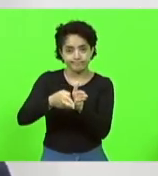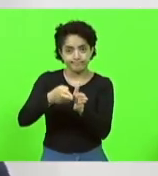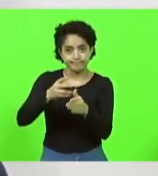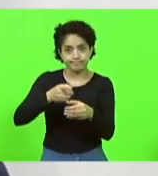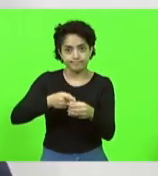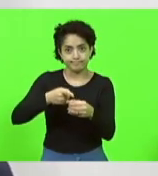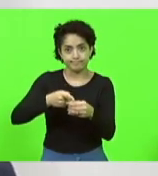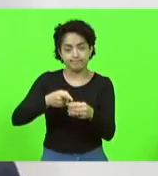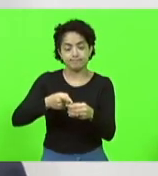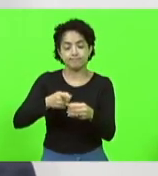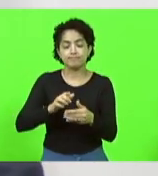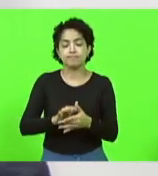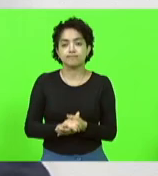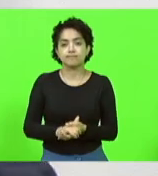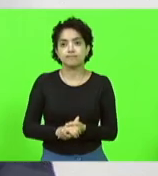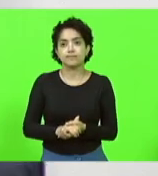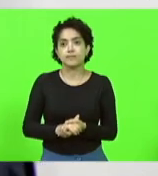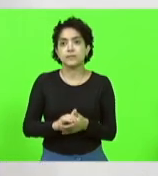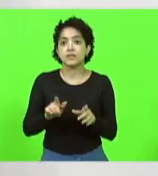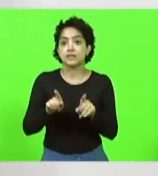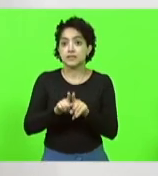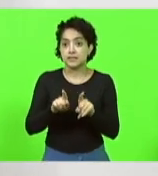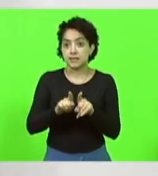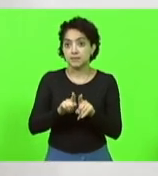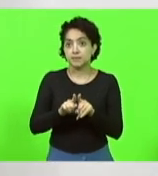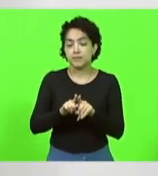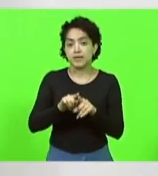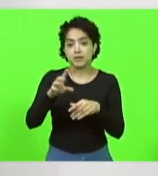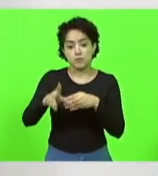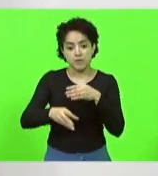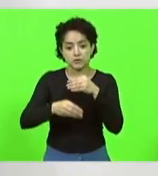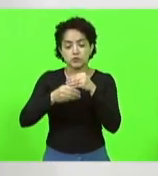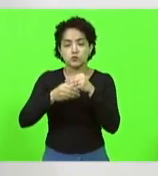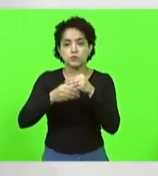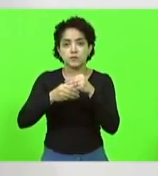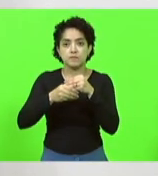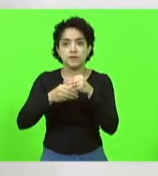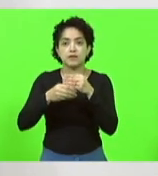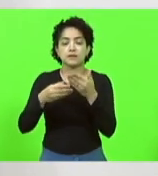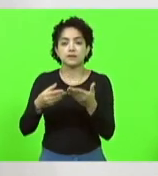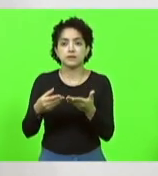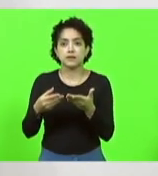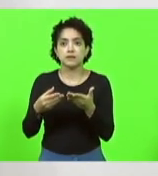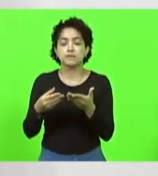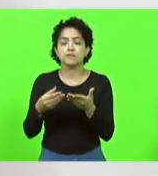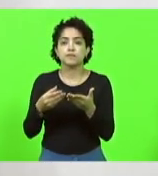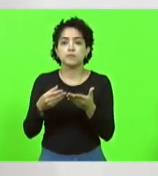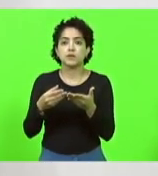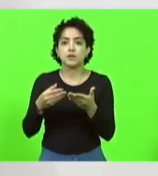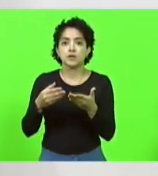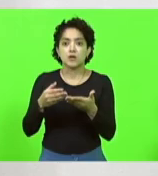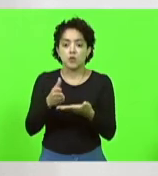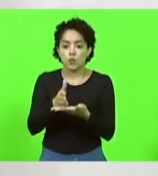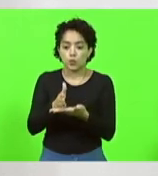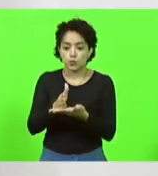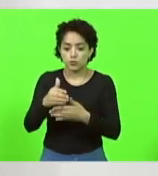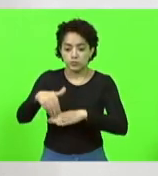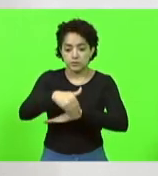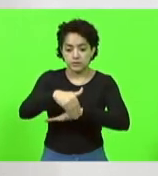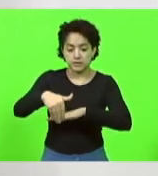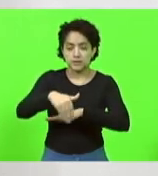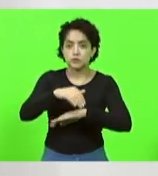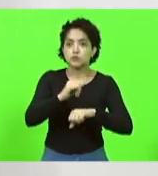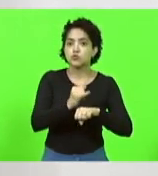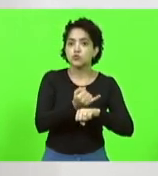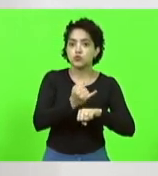E ainda consegui, através de uma subemenda, colocar o trecho Joinville